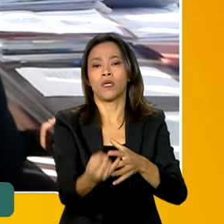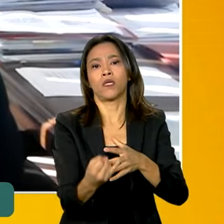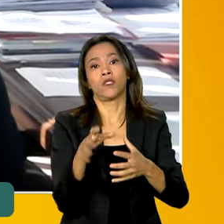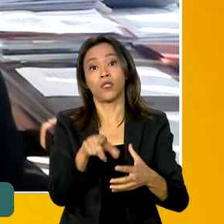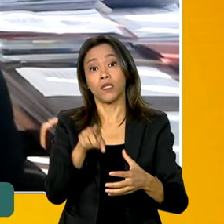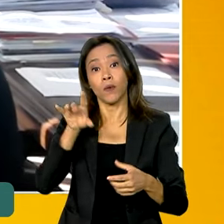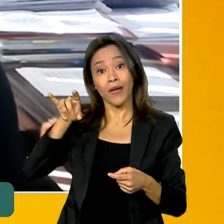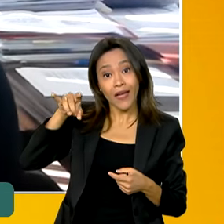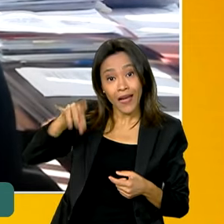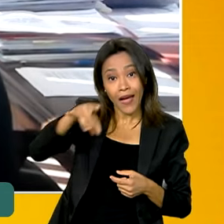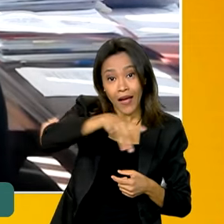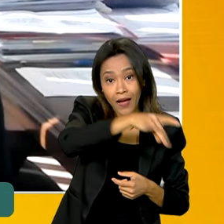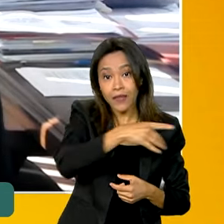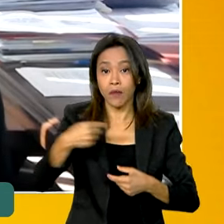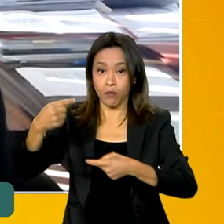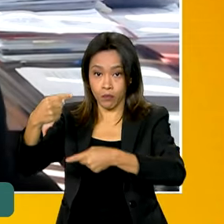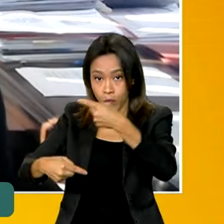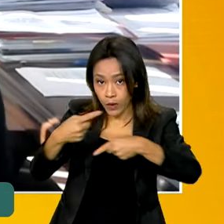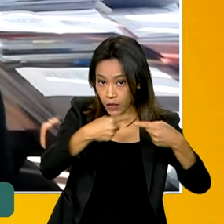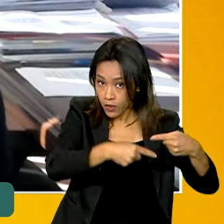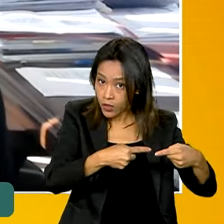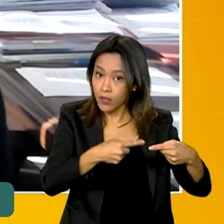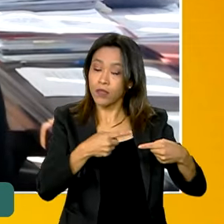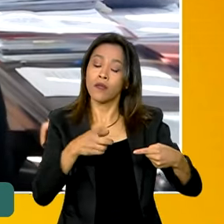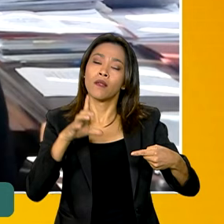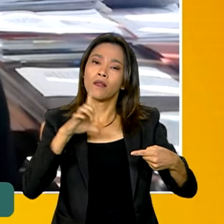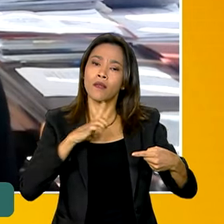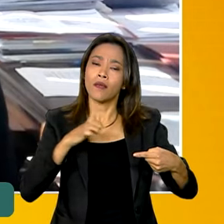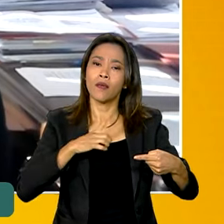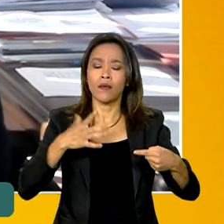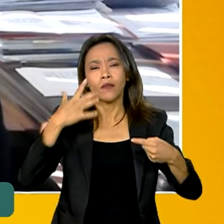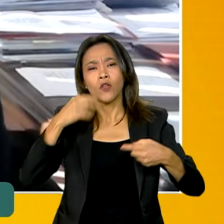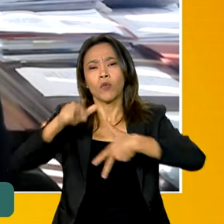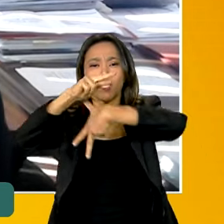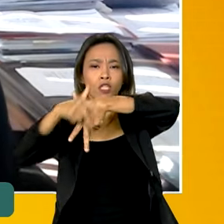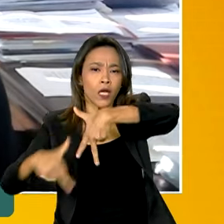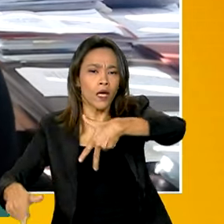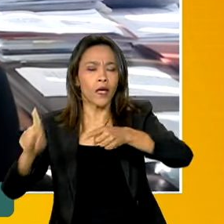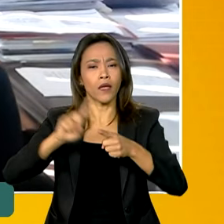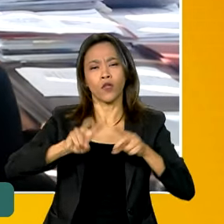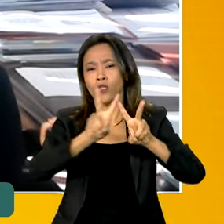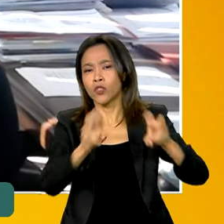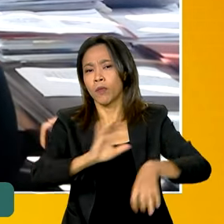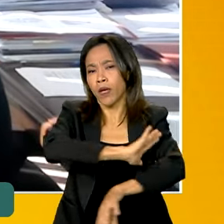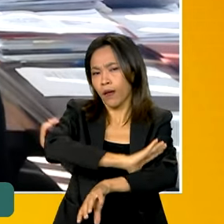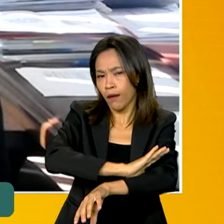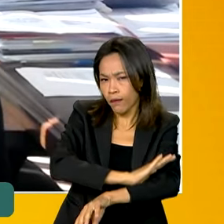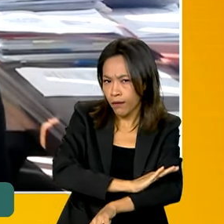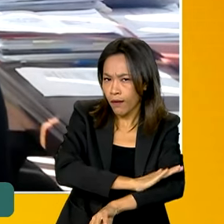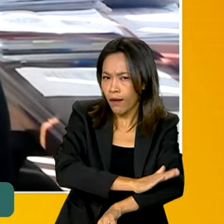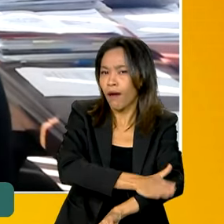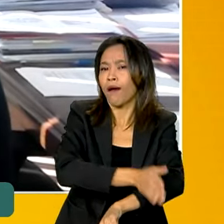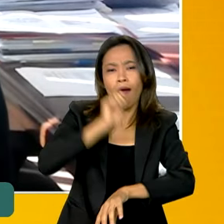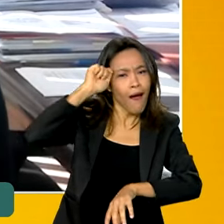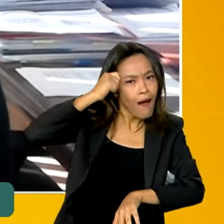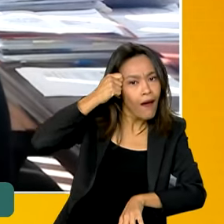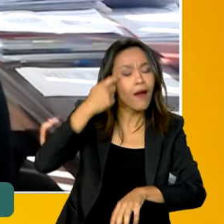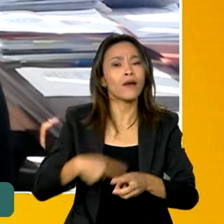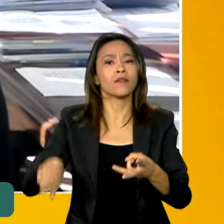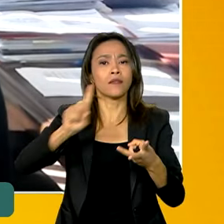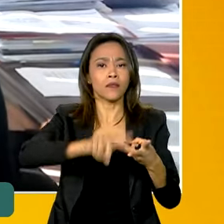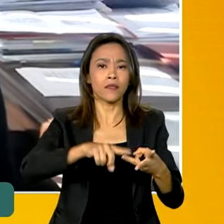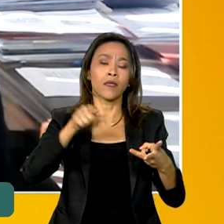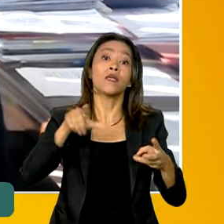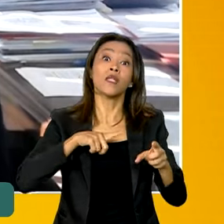política deve levar em conta também a questão de gênero, a questão racial, a promoção de oportunidades para